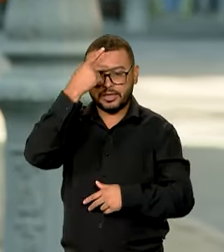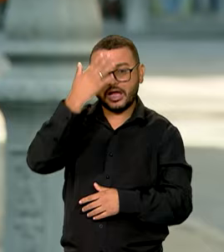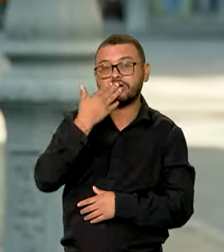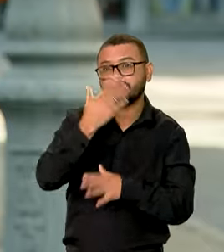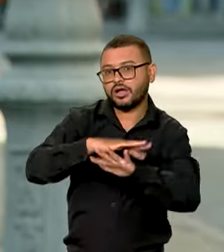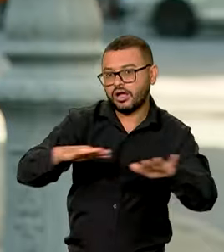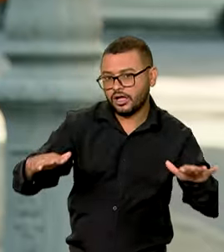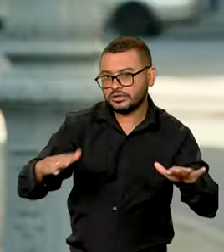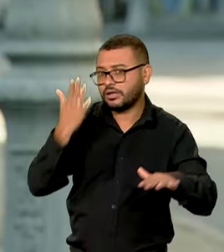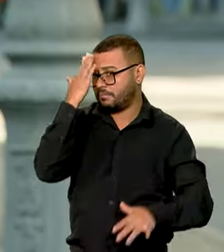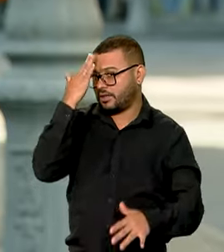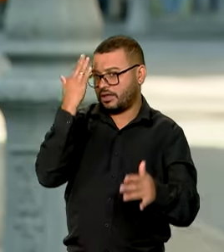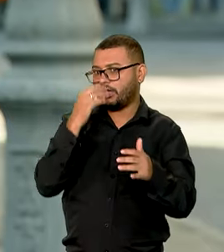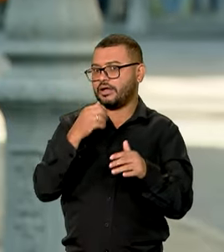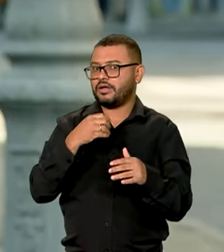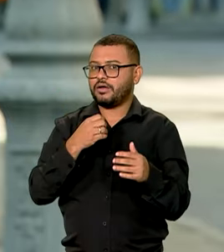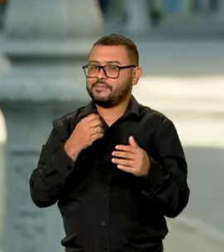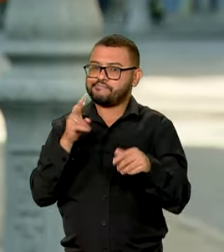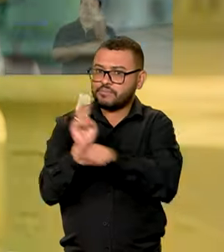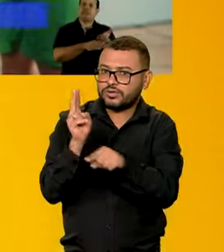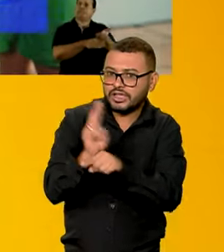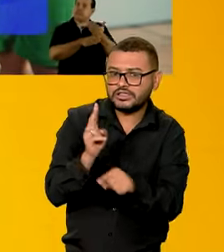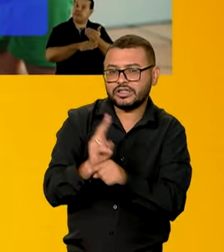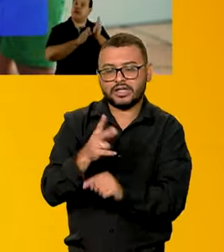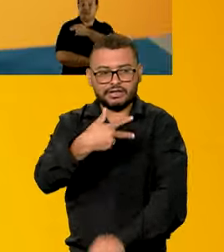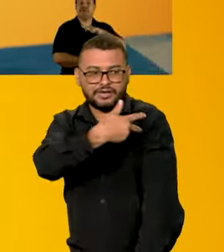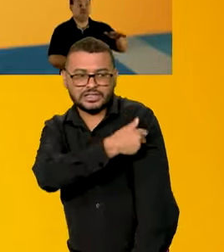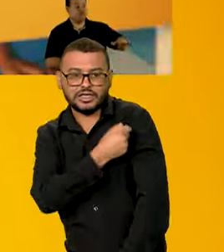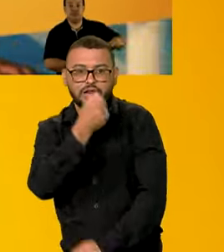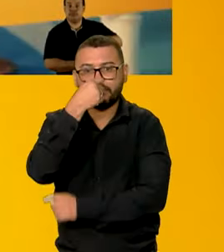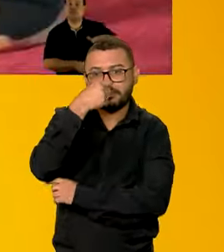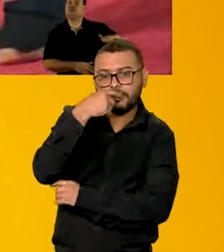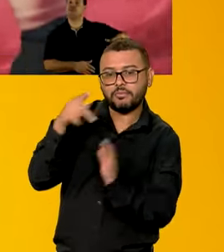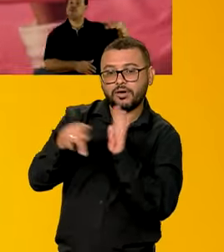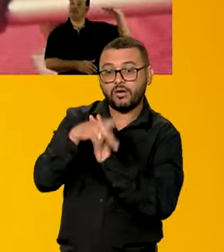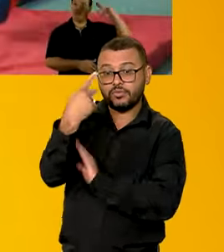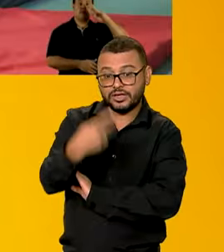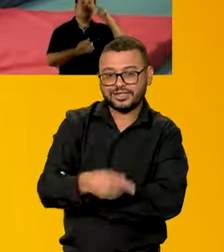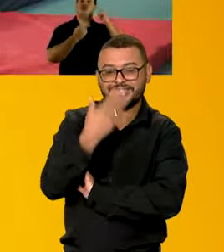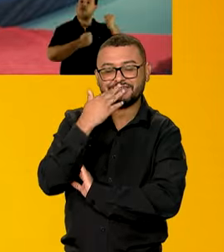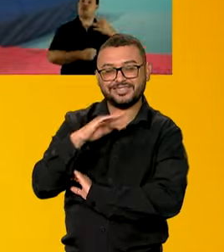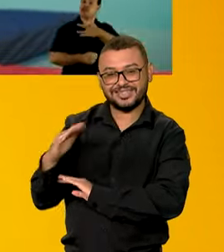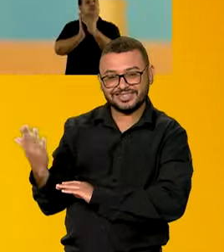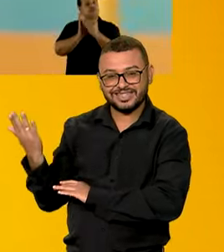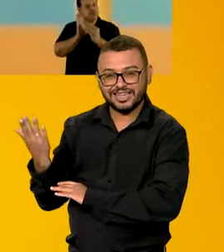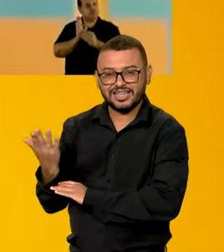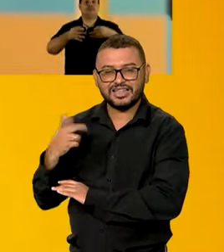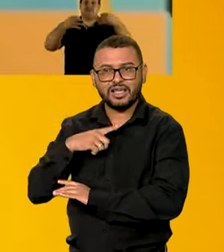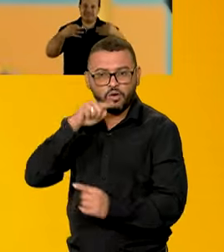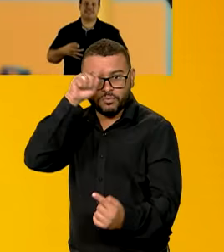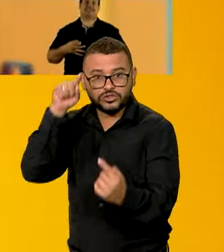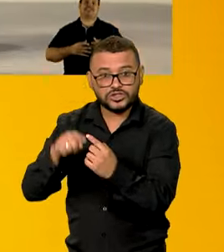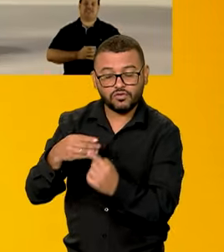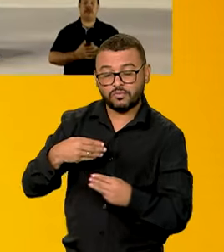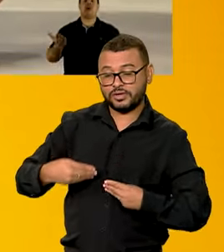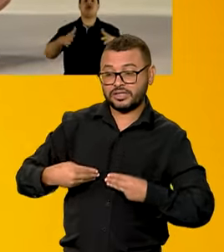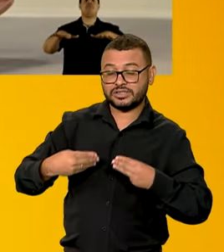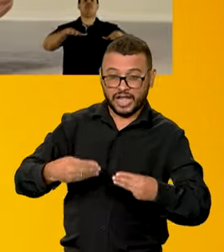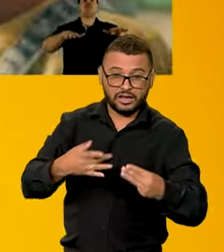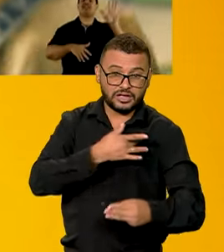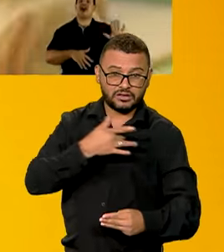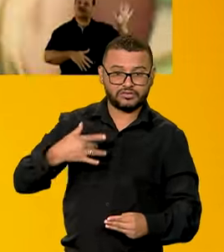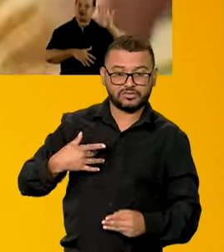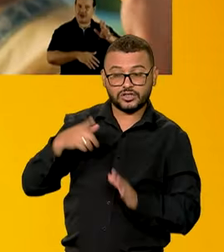ter altas taxas de cobertura vacinal. O objetivo do Ministério da Saúde é atingir e imunizar 95